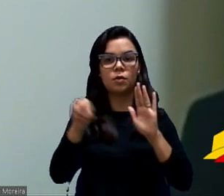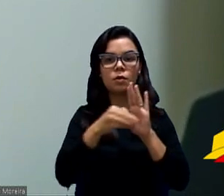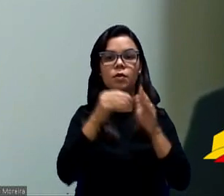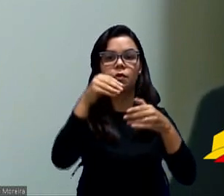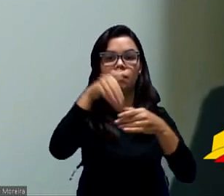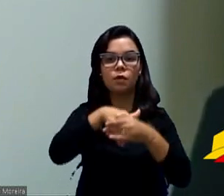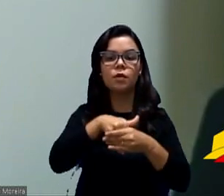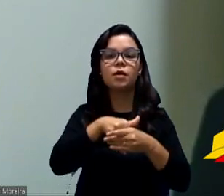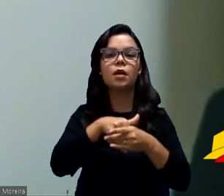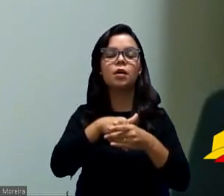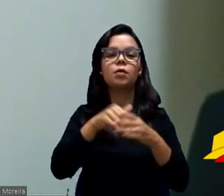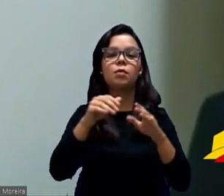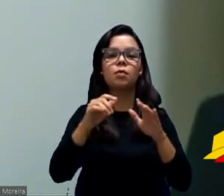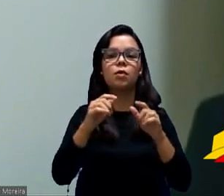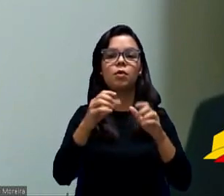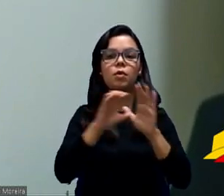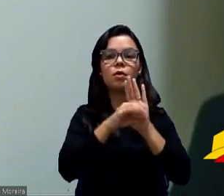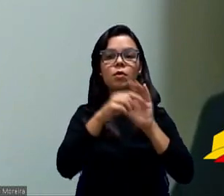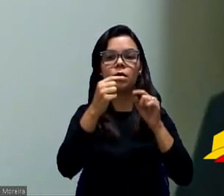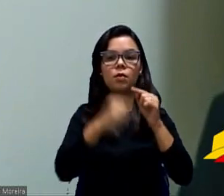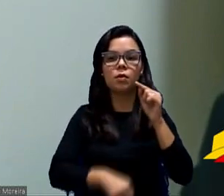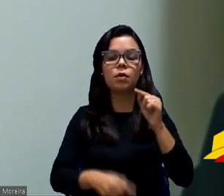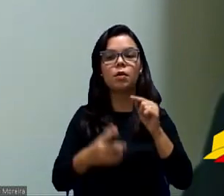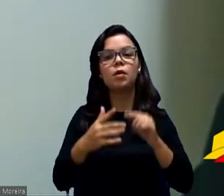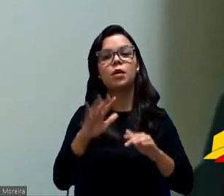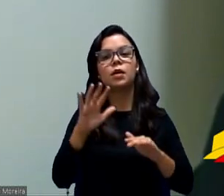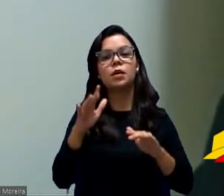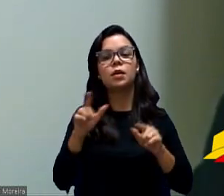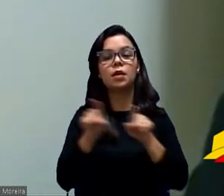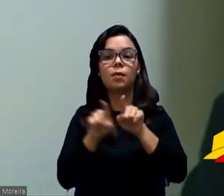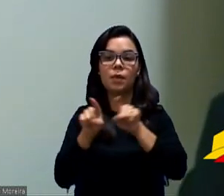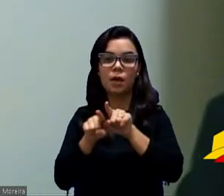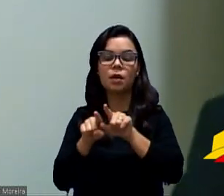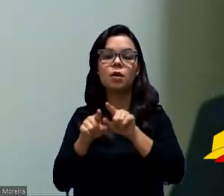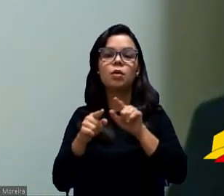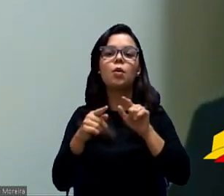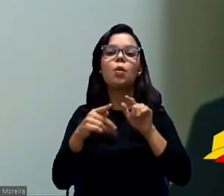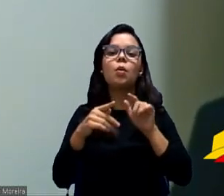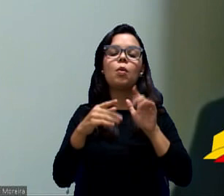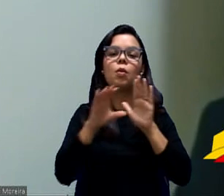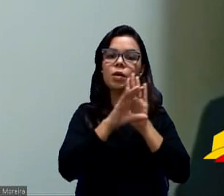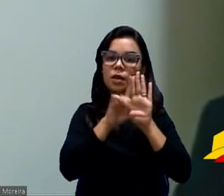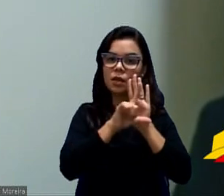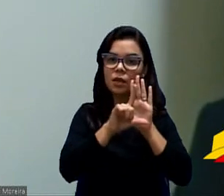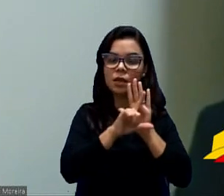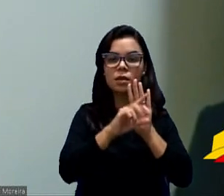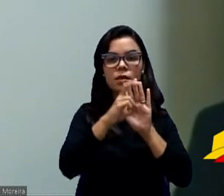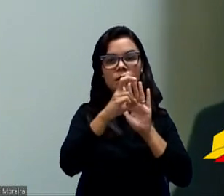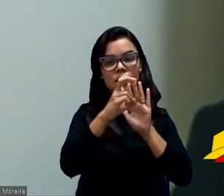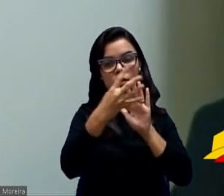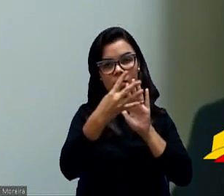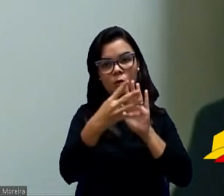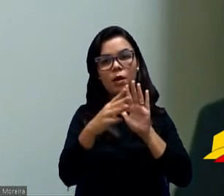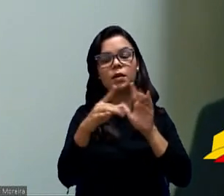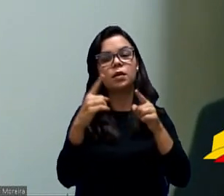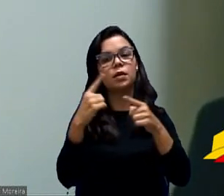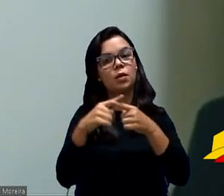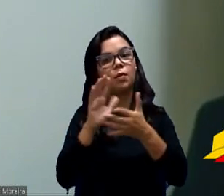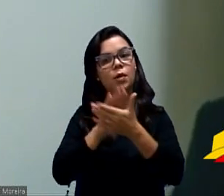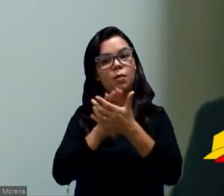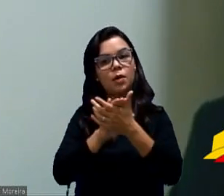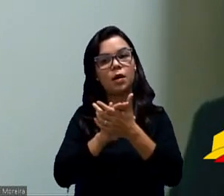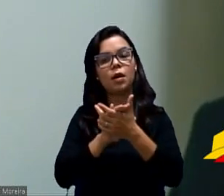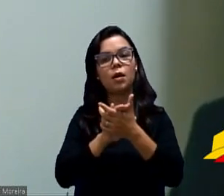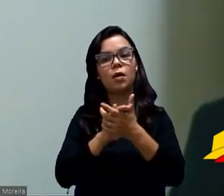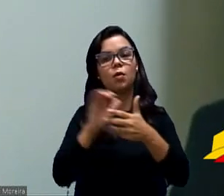inconstitucionalidade. Agora, tratando o projeto 144, queria parabenizar o produto executivo, eu acho muito necessário